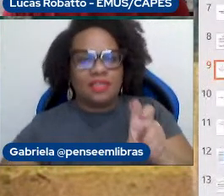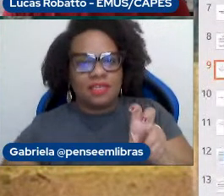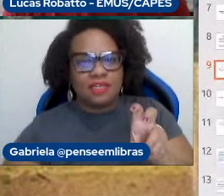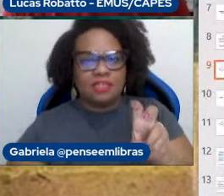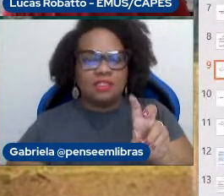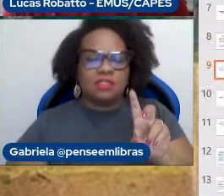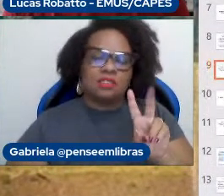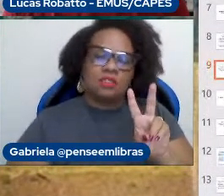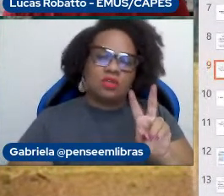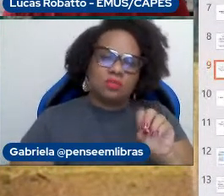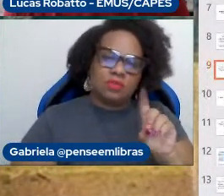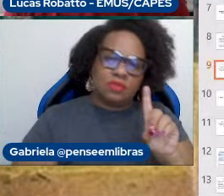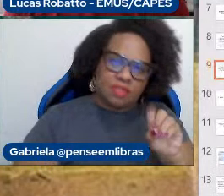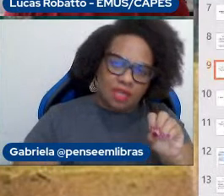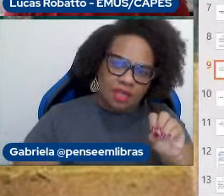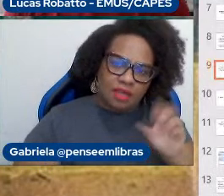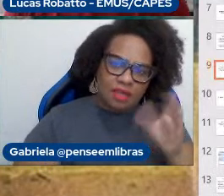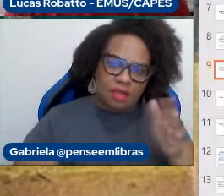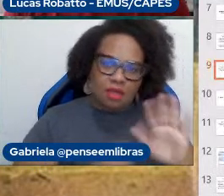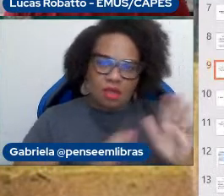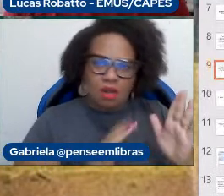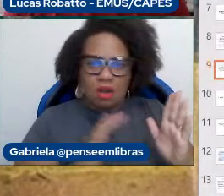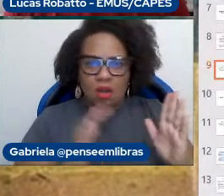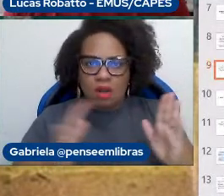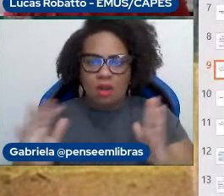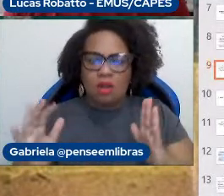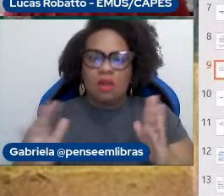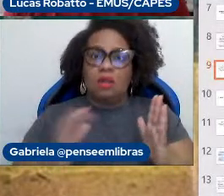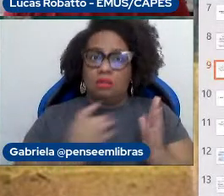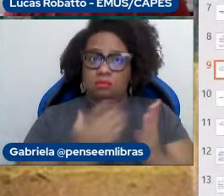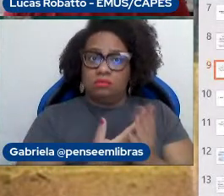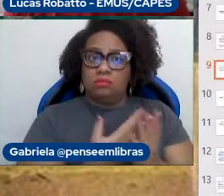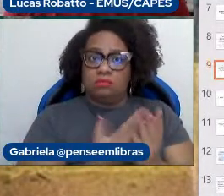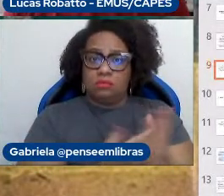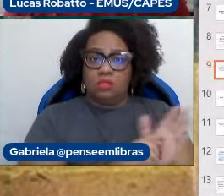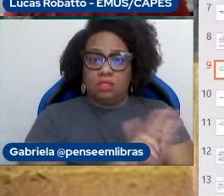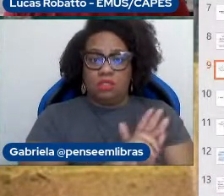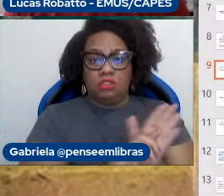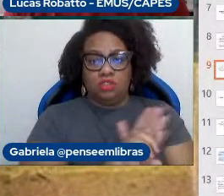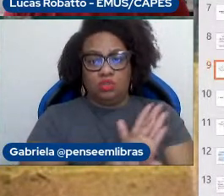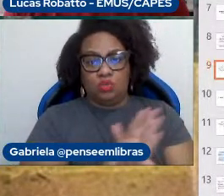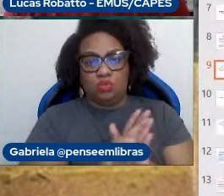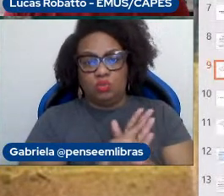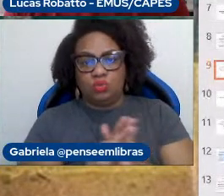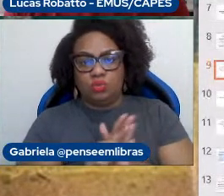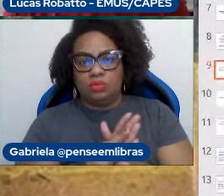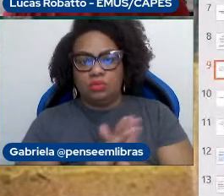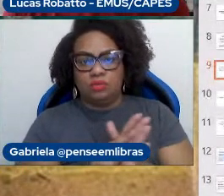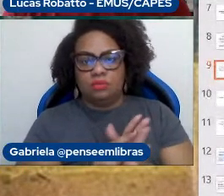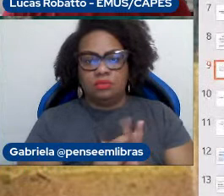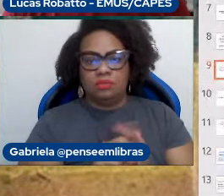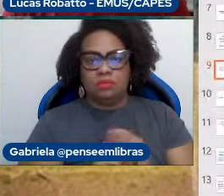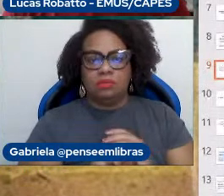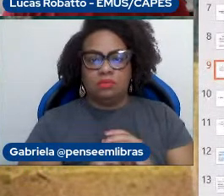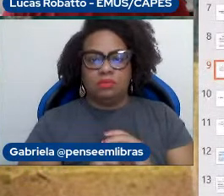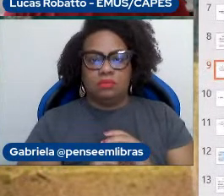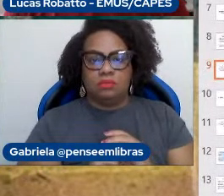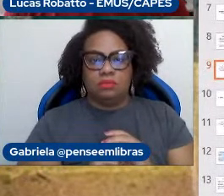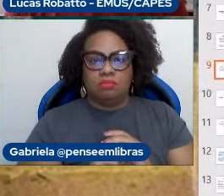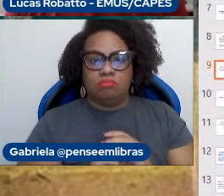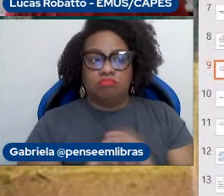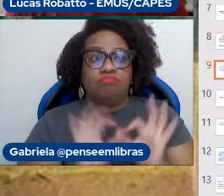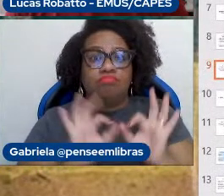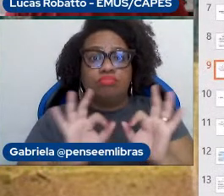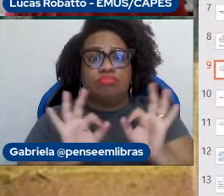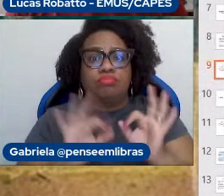a gente começa a ter estudos que vão tratar da confirmação das